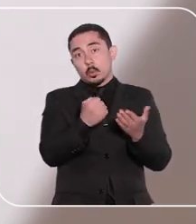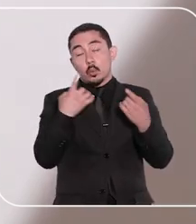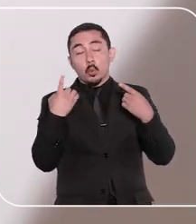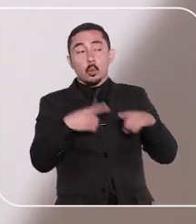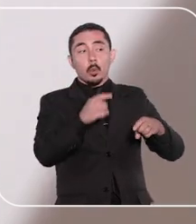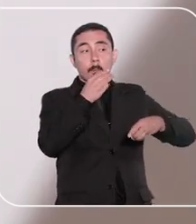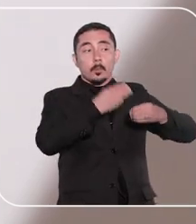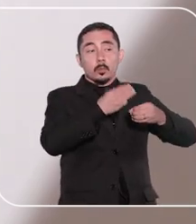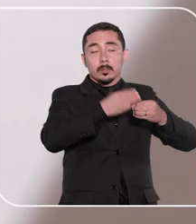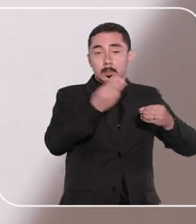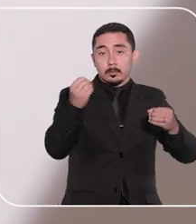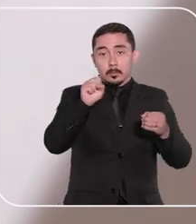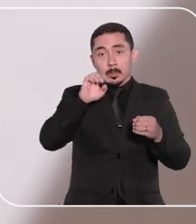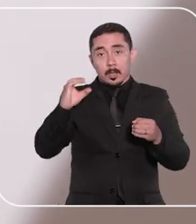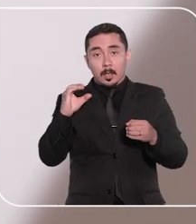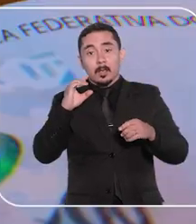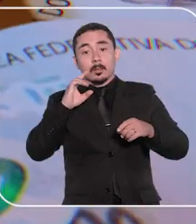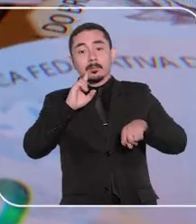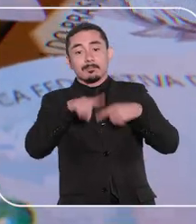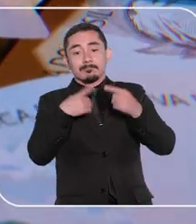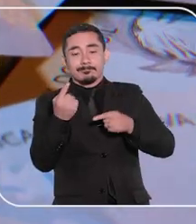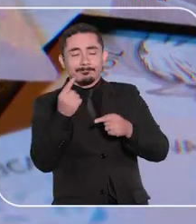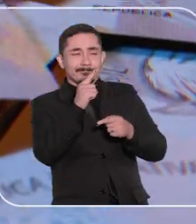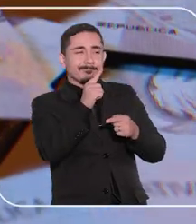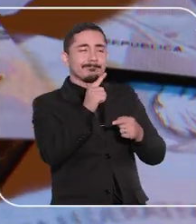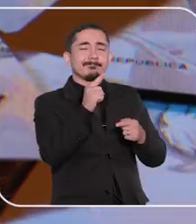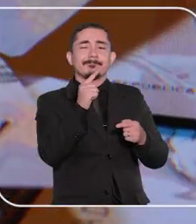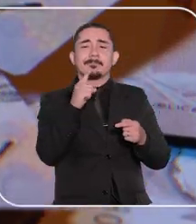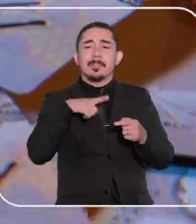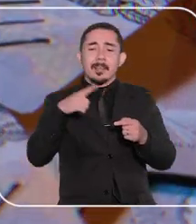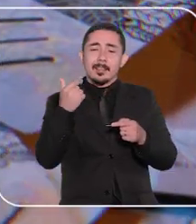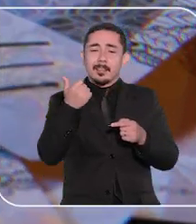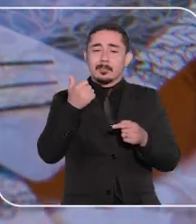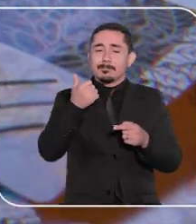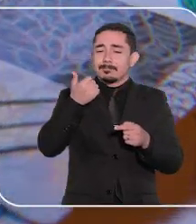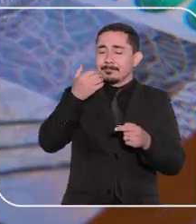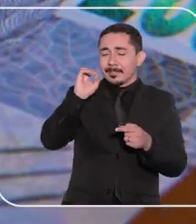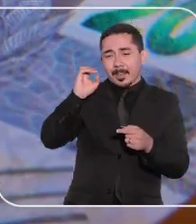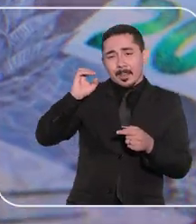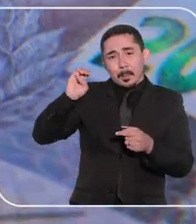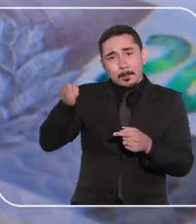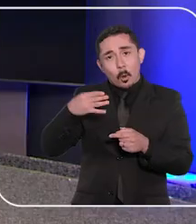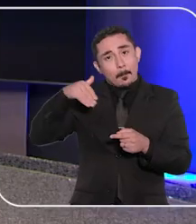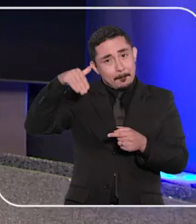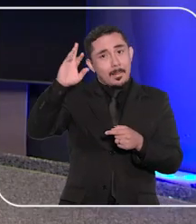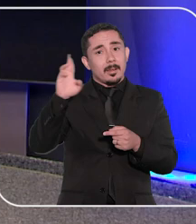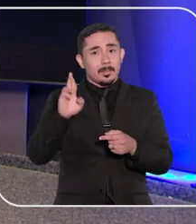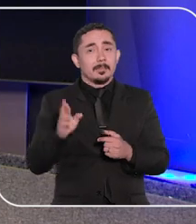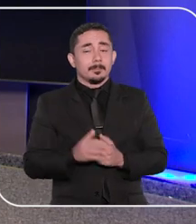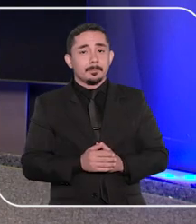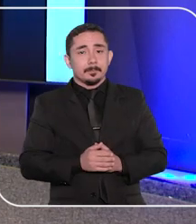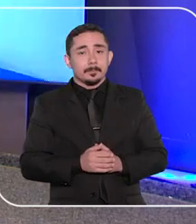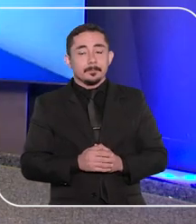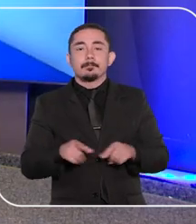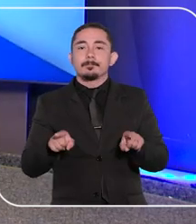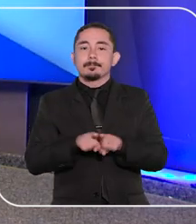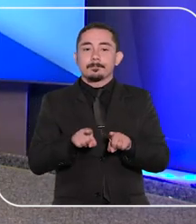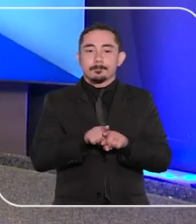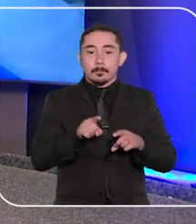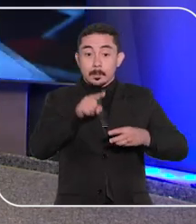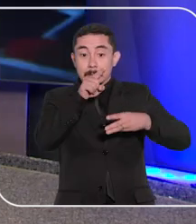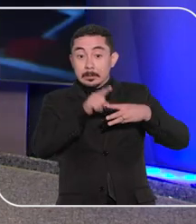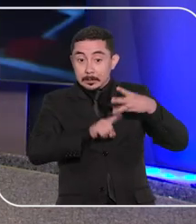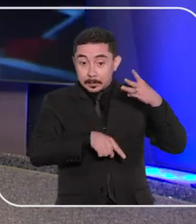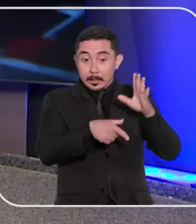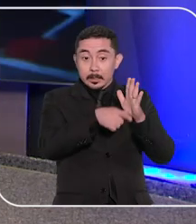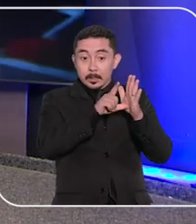diversos municípios de Santa Catarina, que ultrapassa dezenas de milhões de reais. E três pré-candidatos